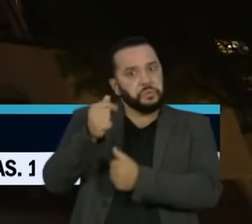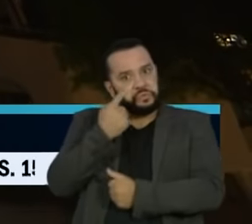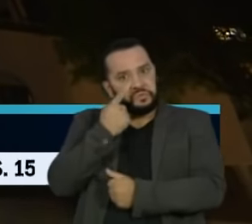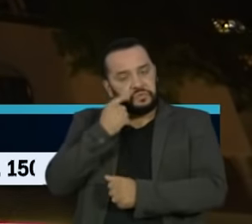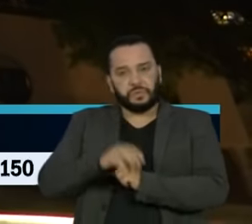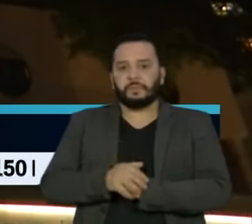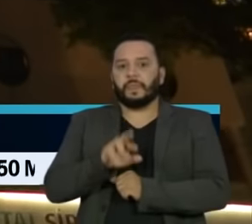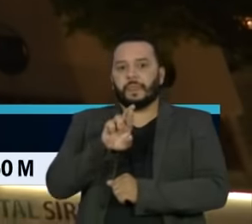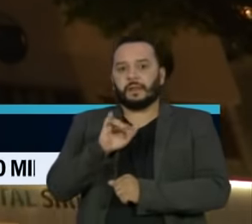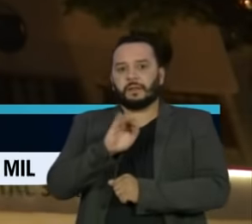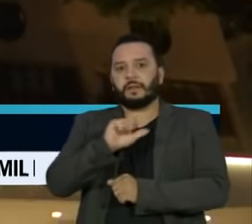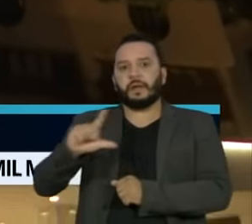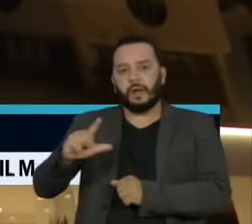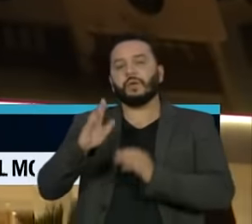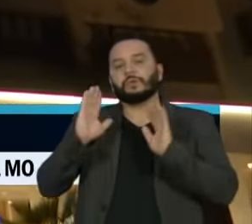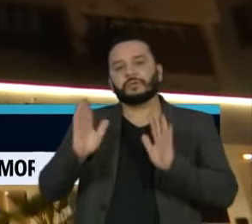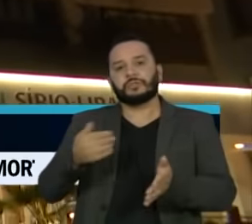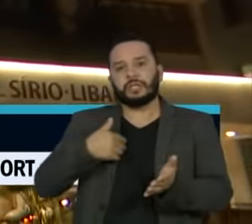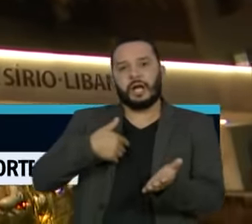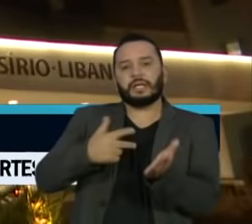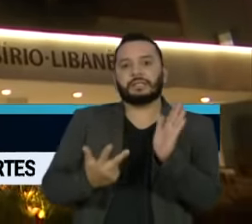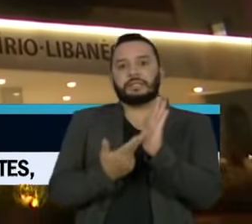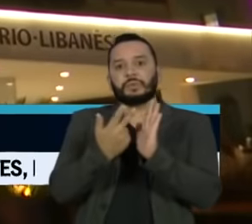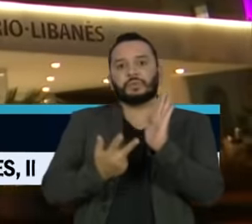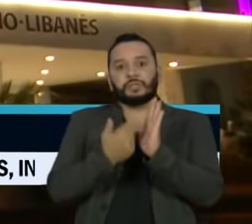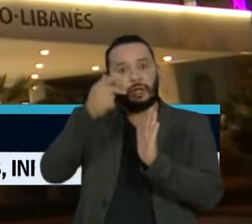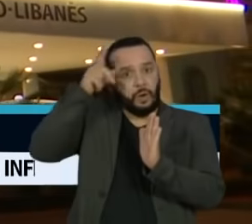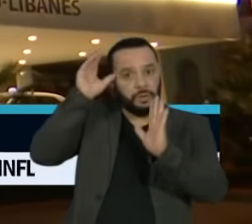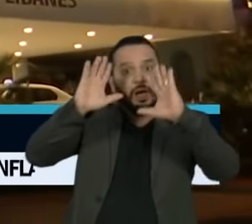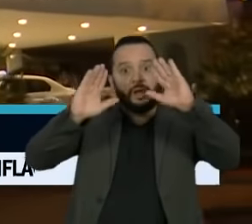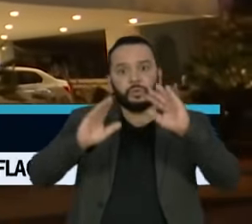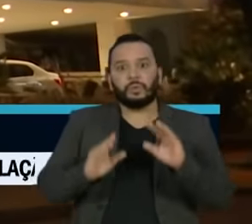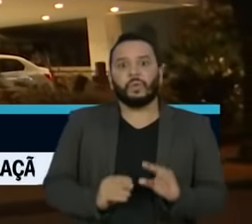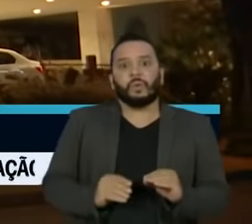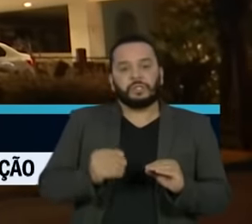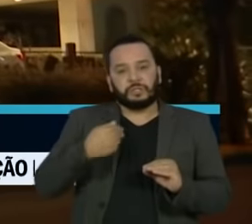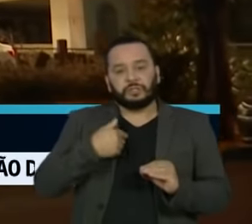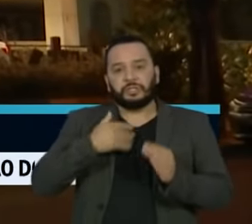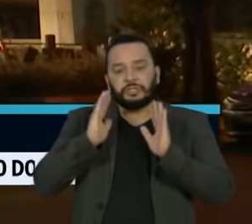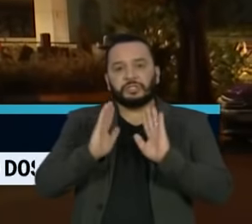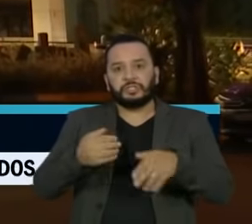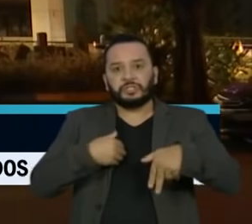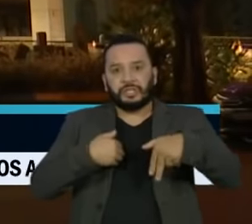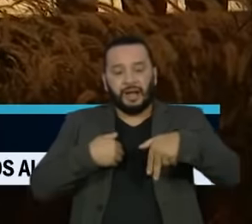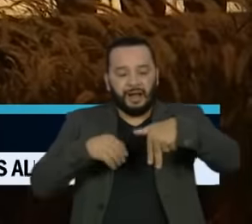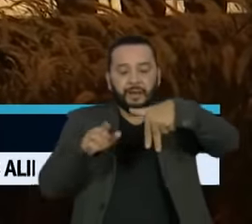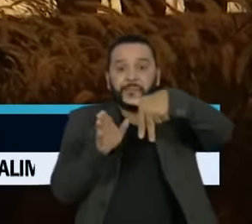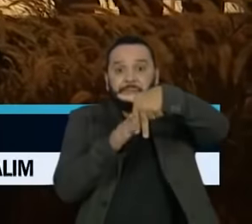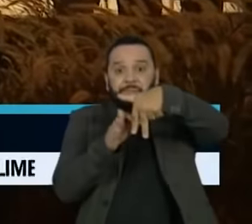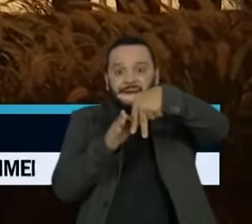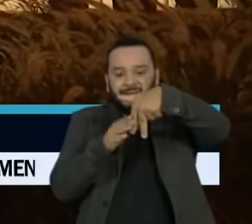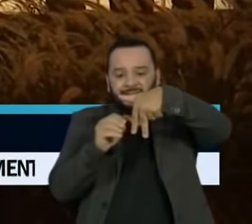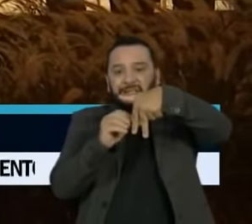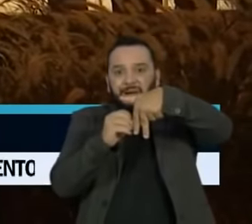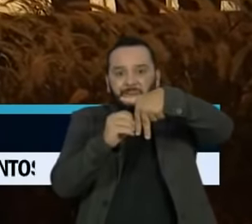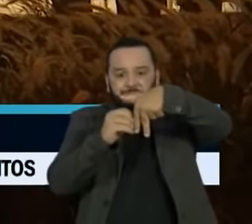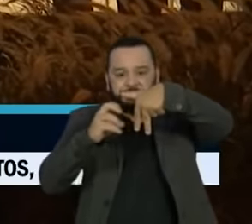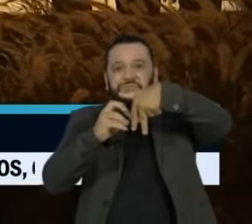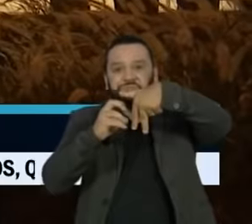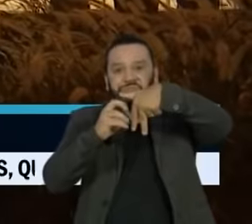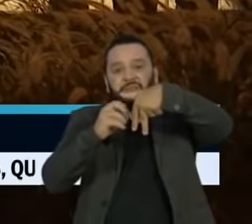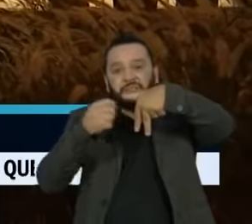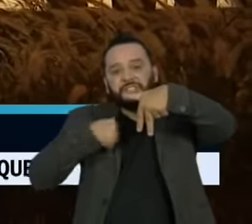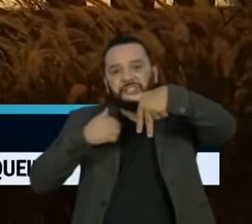Raniel passou o dia se recuperando da cirurgia que fez ontem à noite para drenar um hematoma na perna direita causado por uma